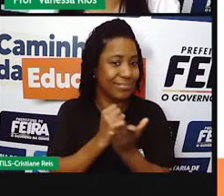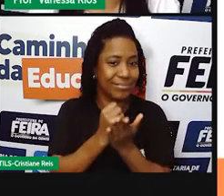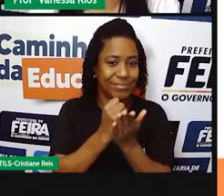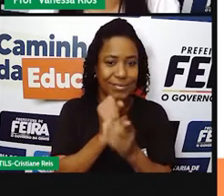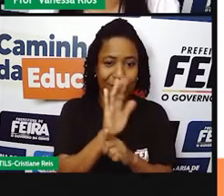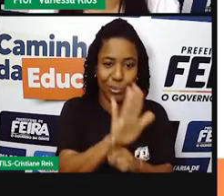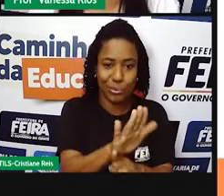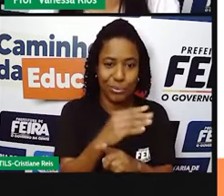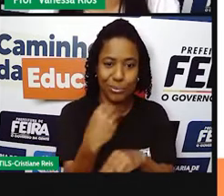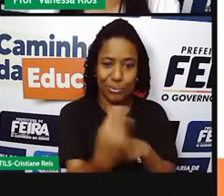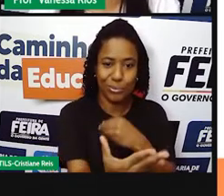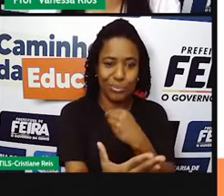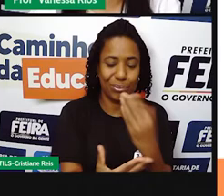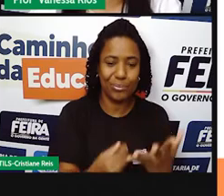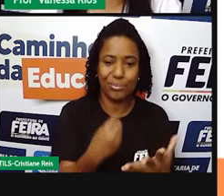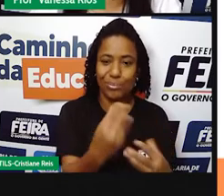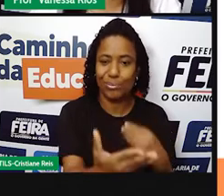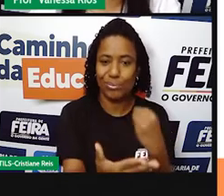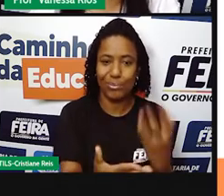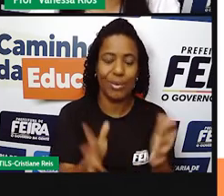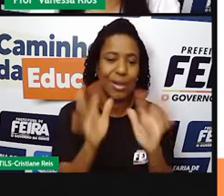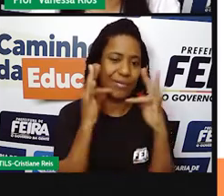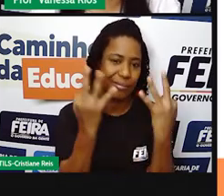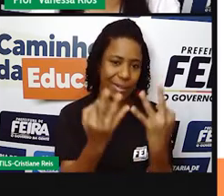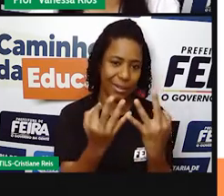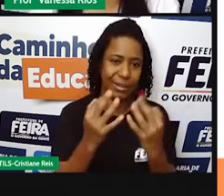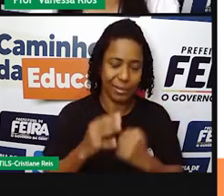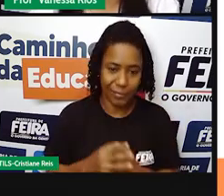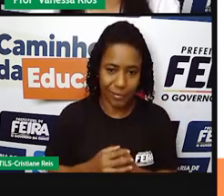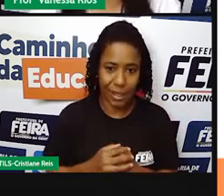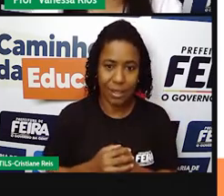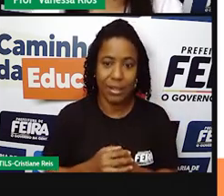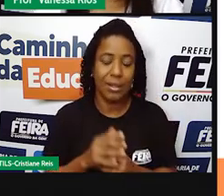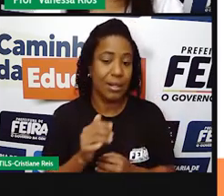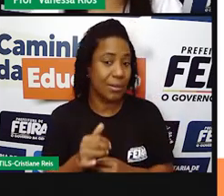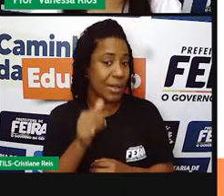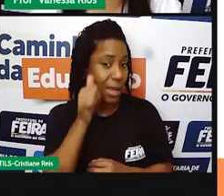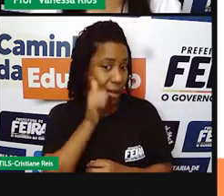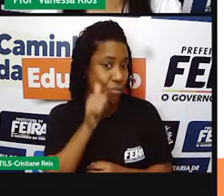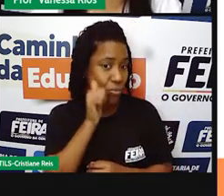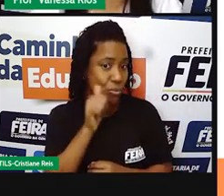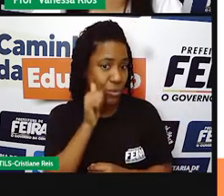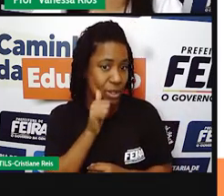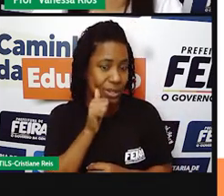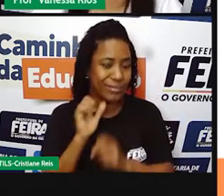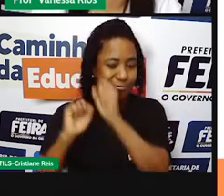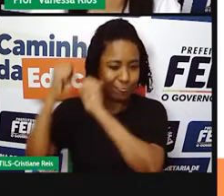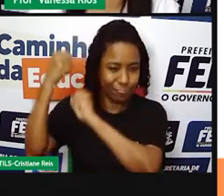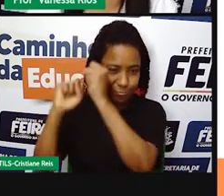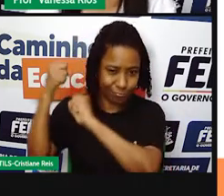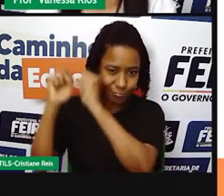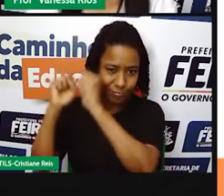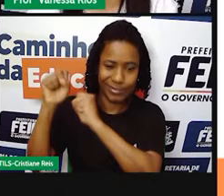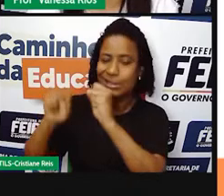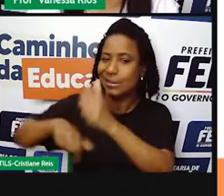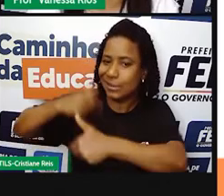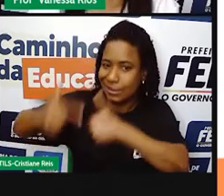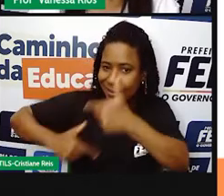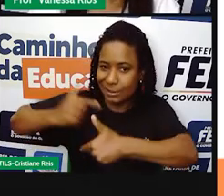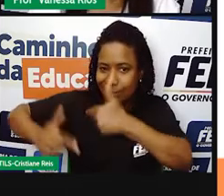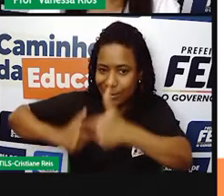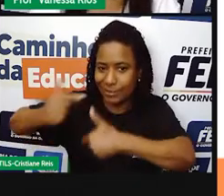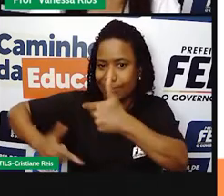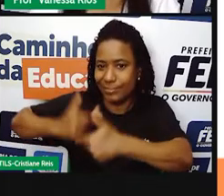Então, quando a mulher começa a sair das suas casas, né? E ir para trabalhar e fazer parte ali da aquisição do